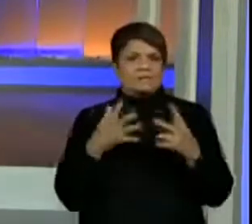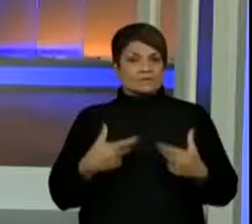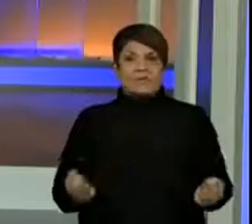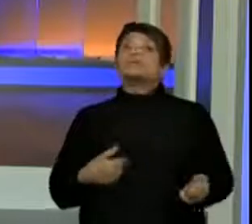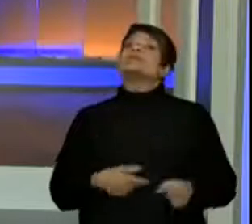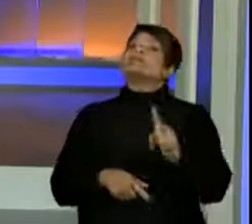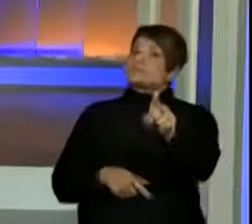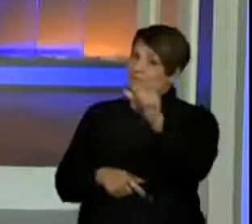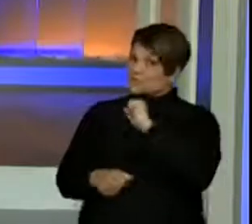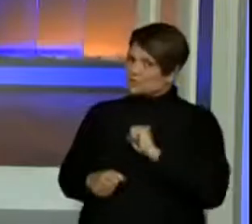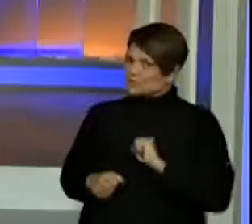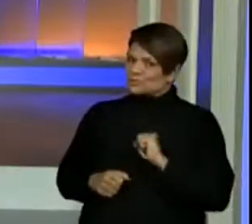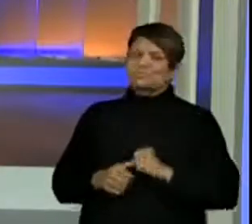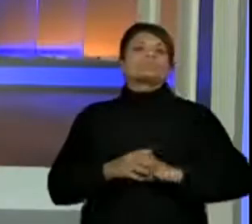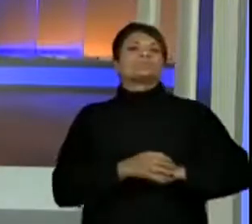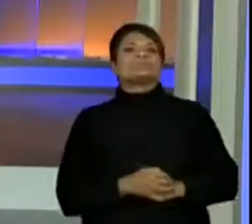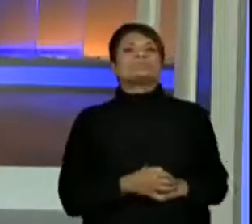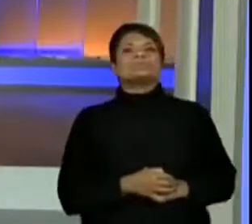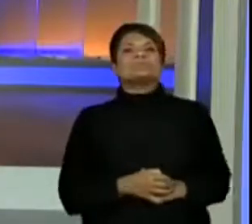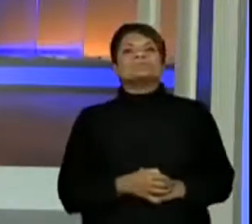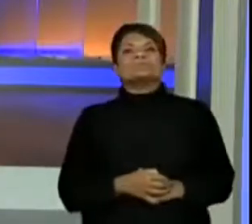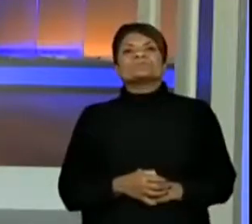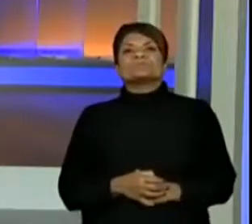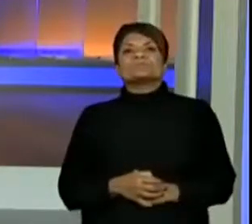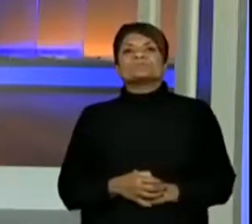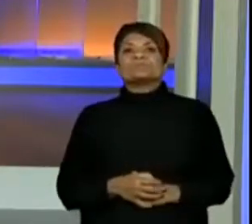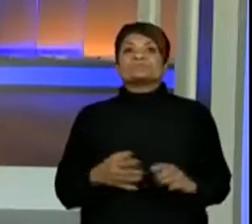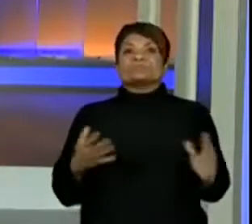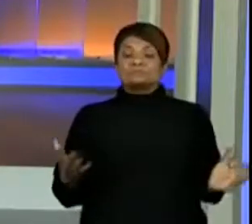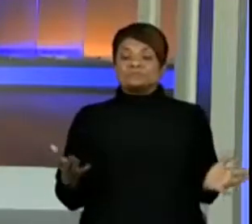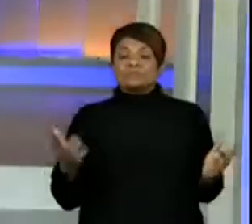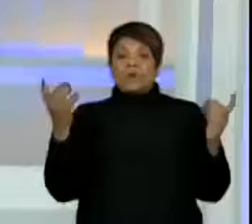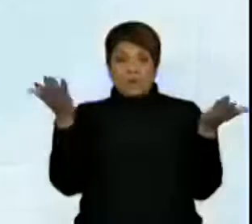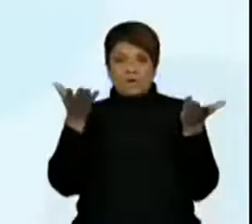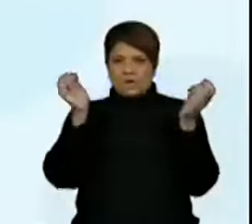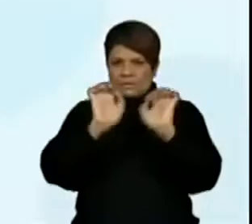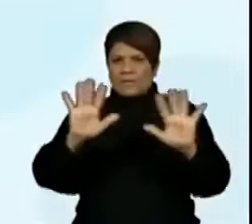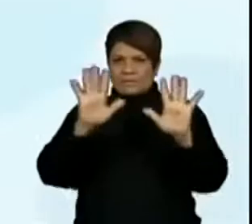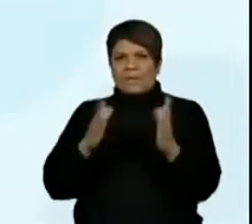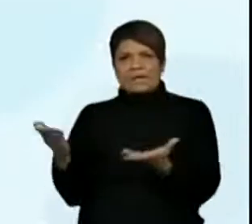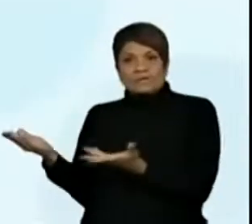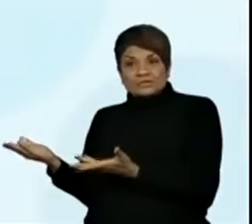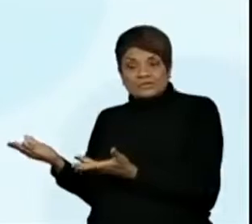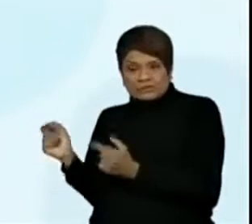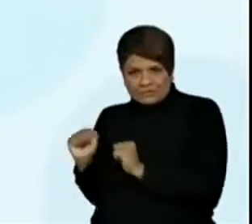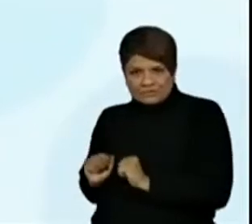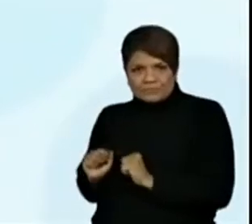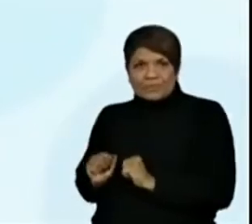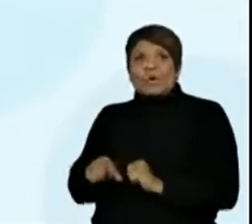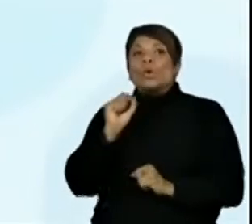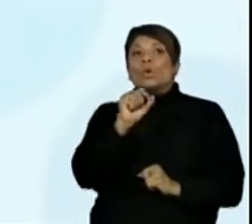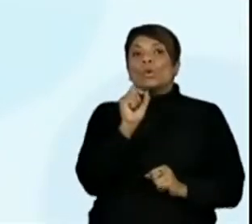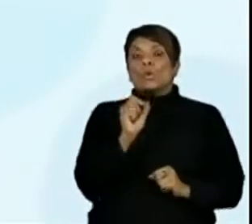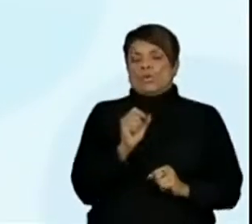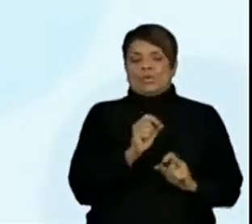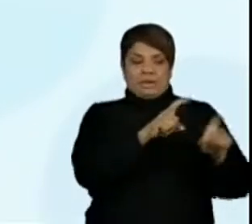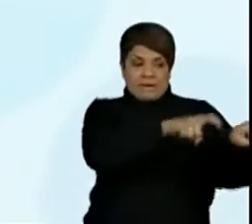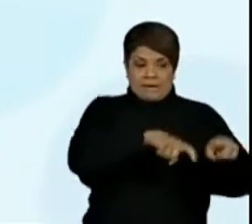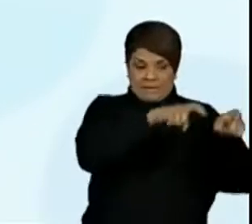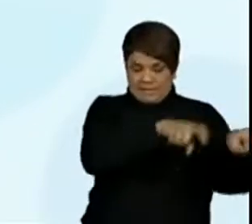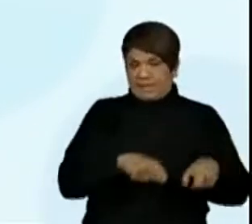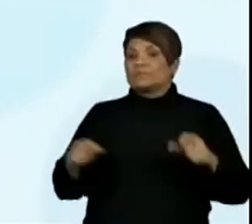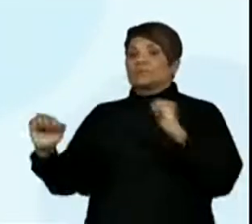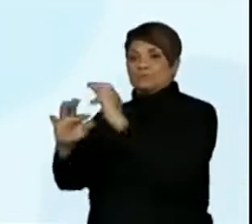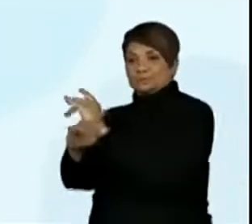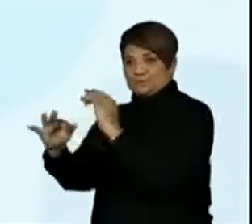bem, isso mesmo. Olha só. Vou colocar uma imagem aqui que fala sobre o campo e a cidade,